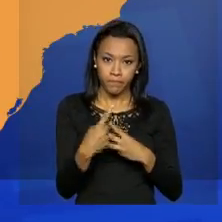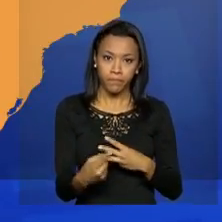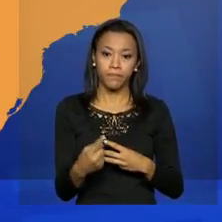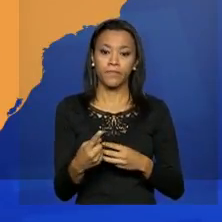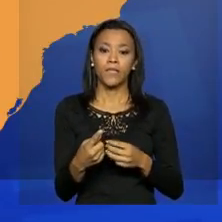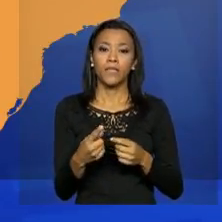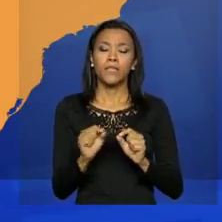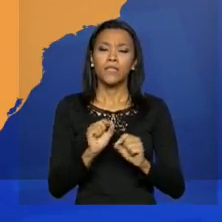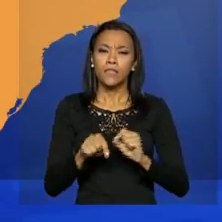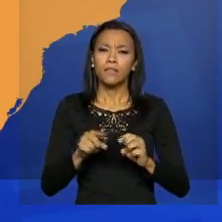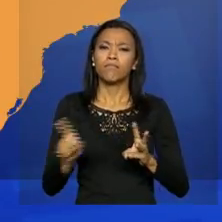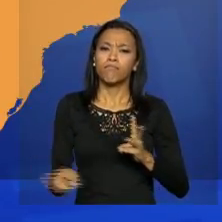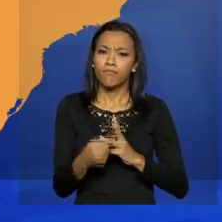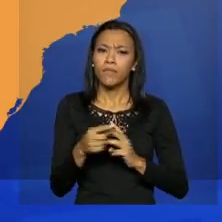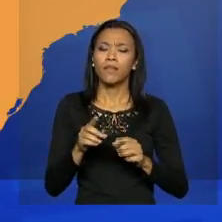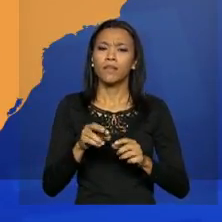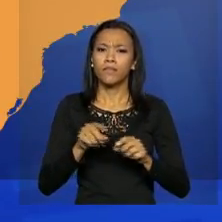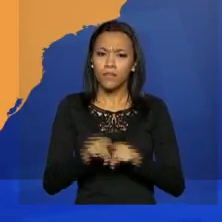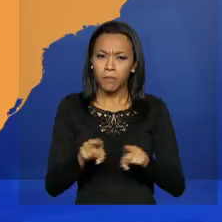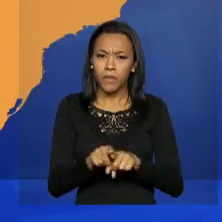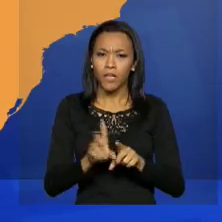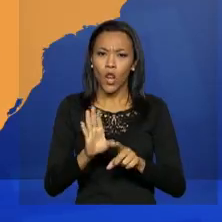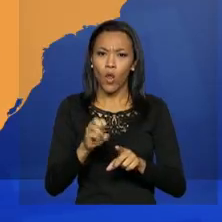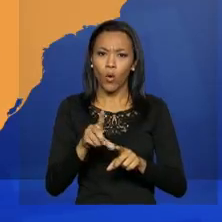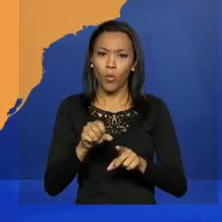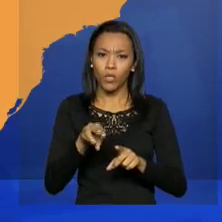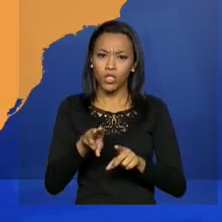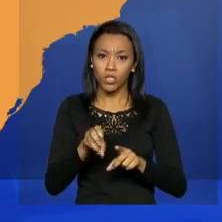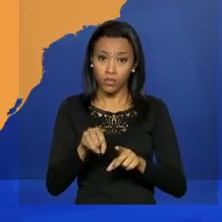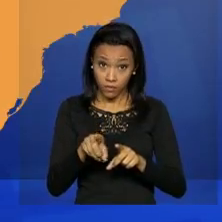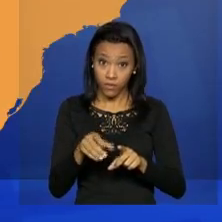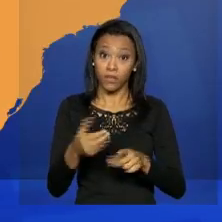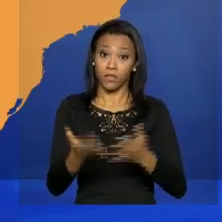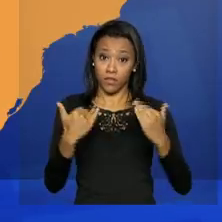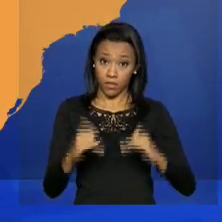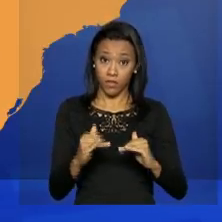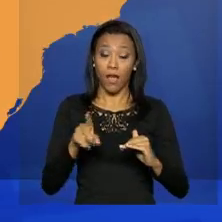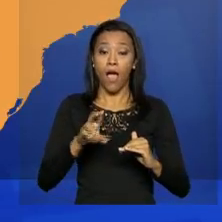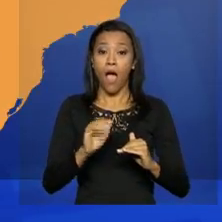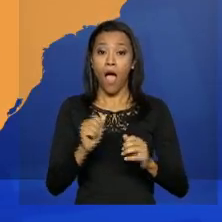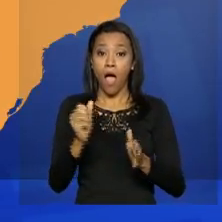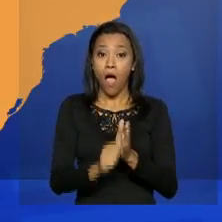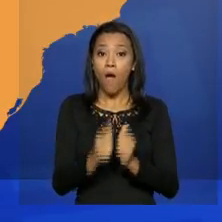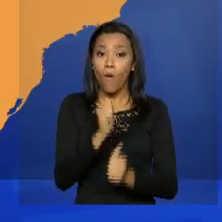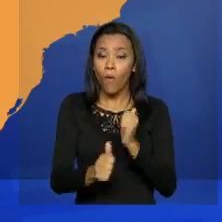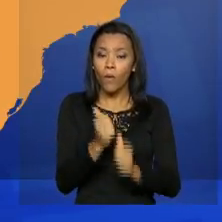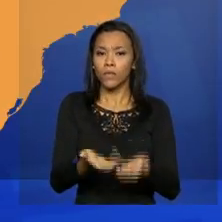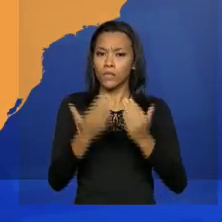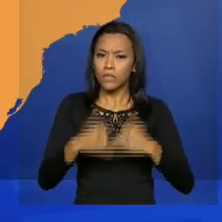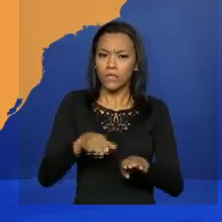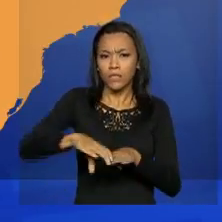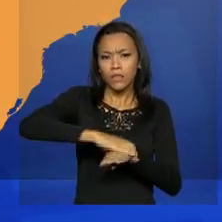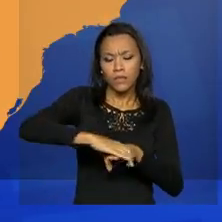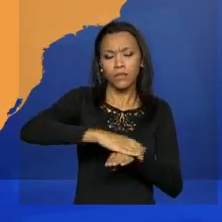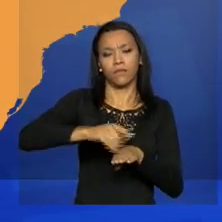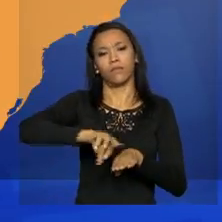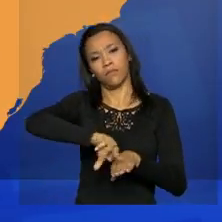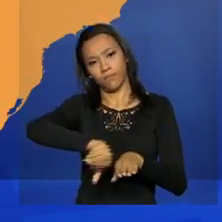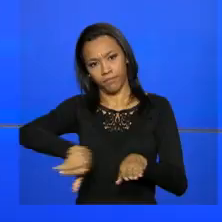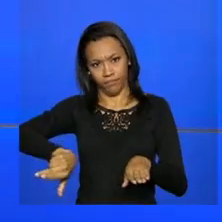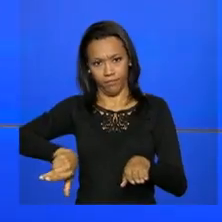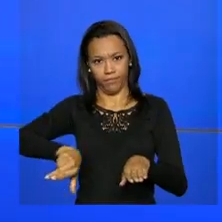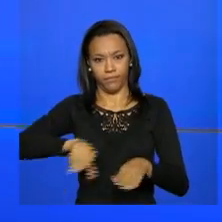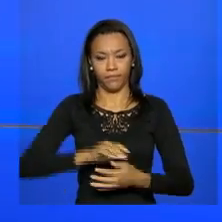uso elétrico, tratores, locomotivas, móveis de madeira, arroz, calçados e fungicidas.